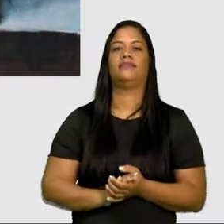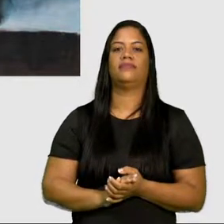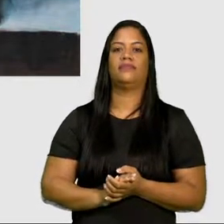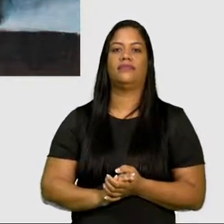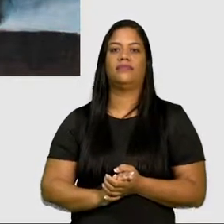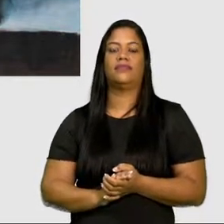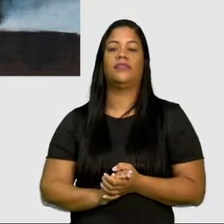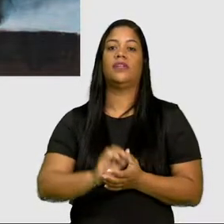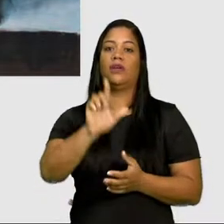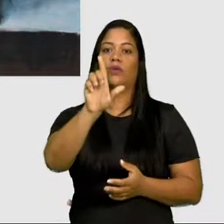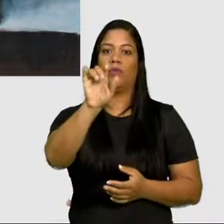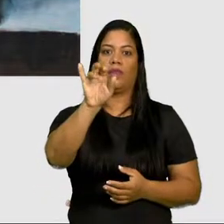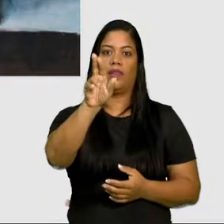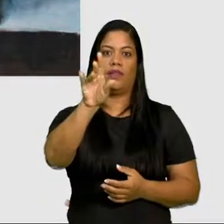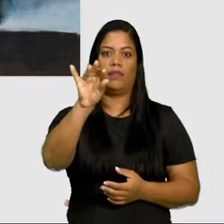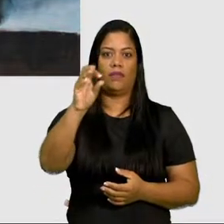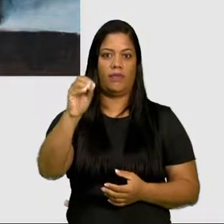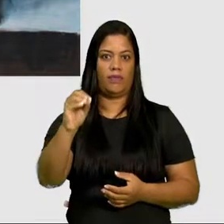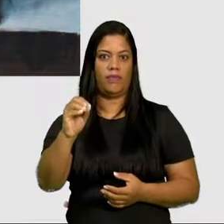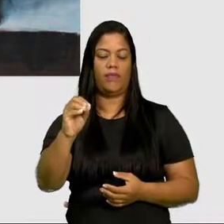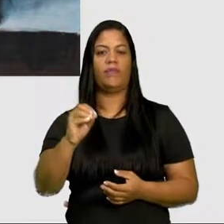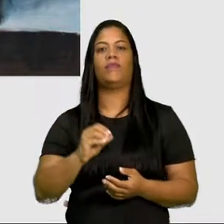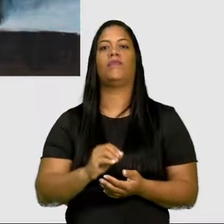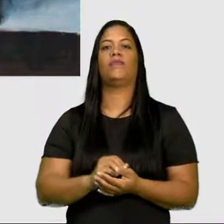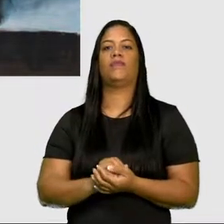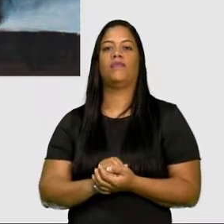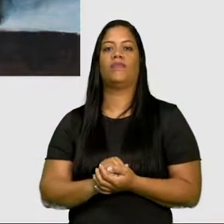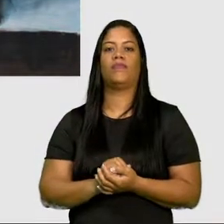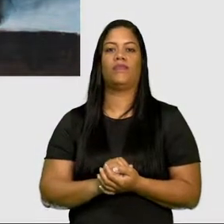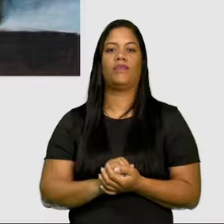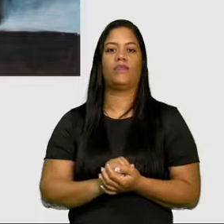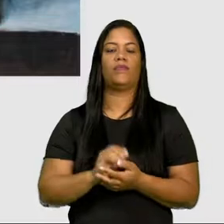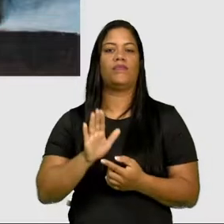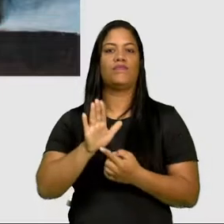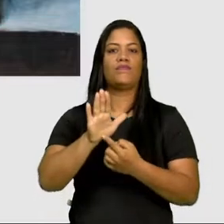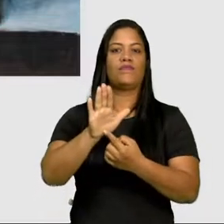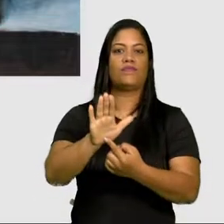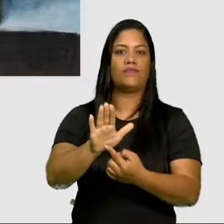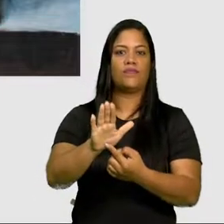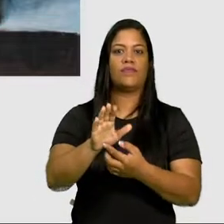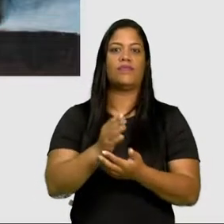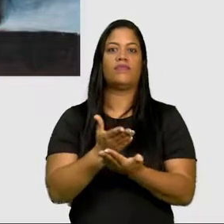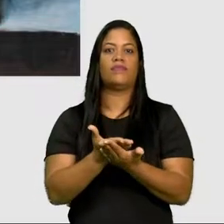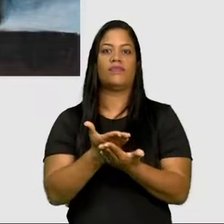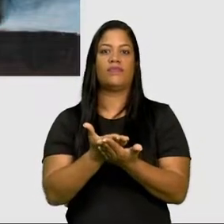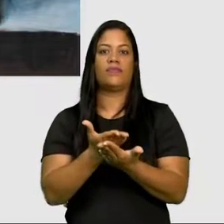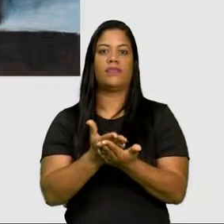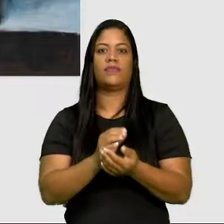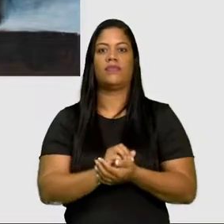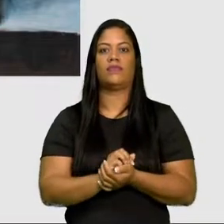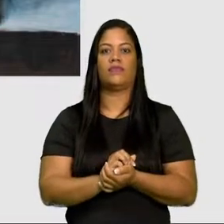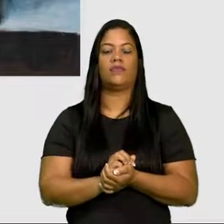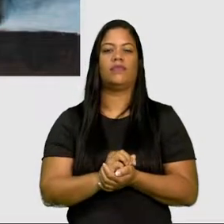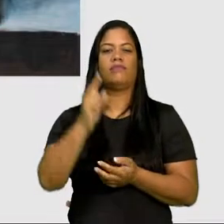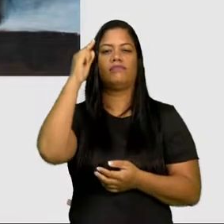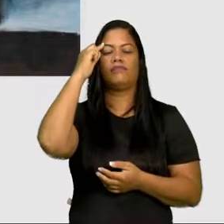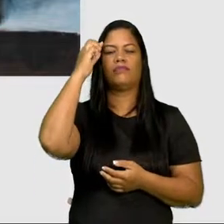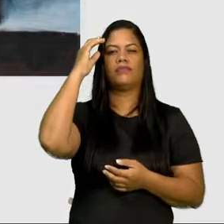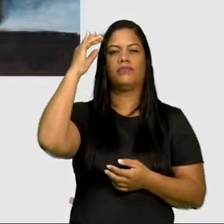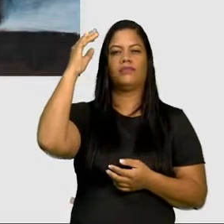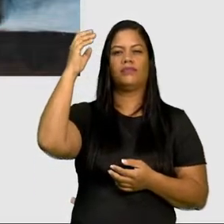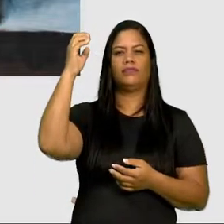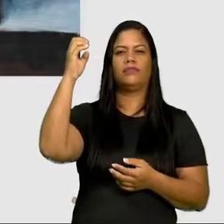O lírico, esse abstracionismo lírico, ele inspira-se no instinto, no inconsciente,